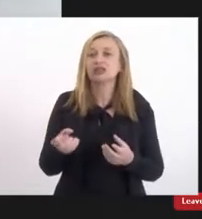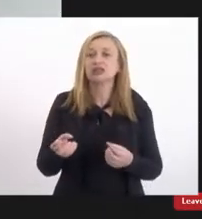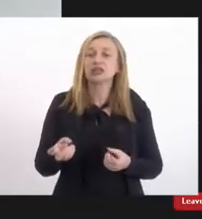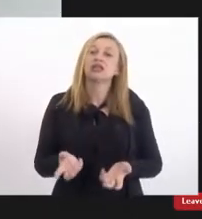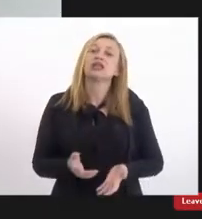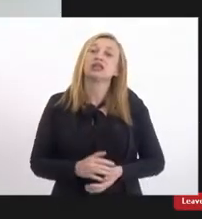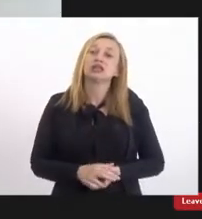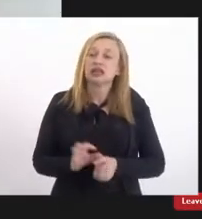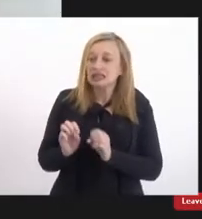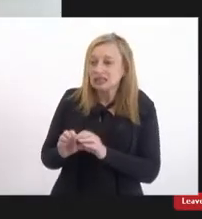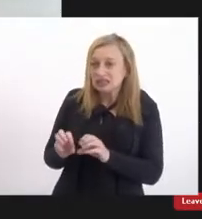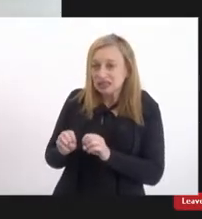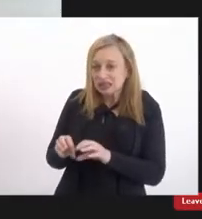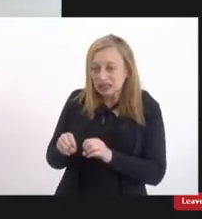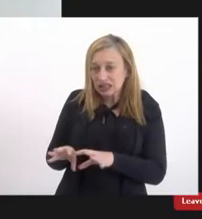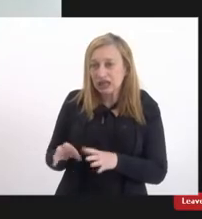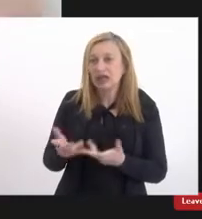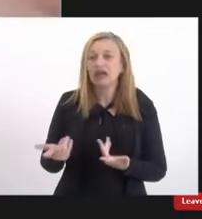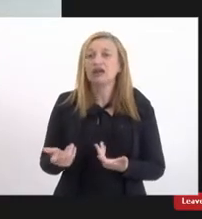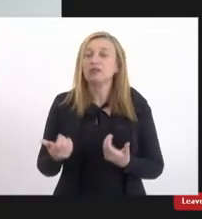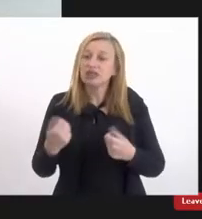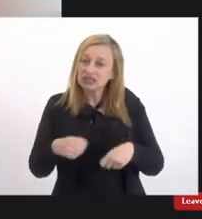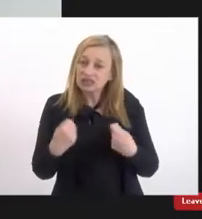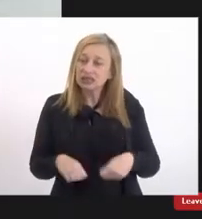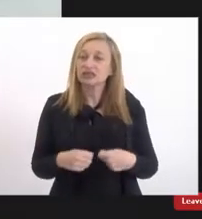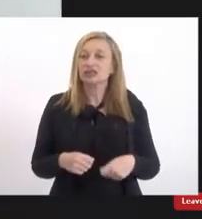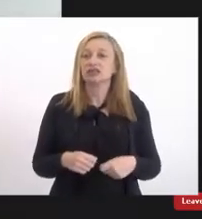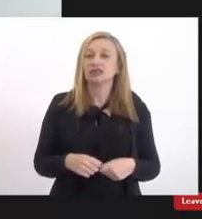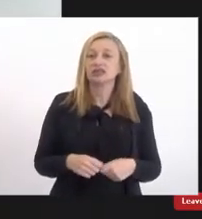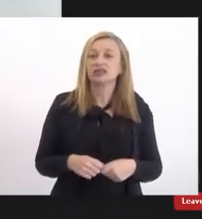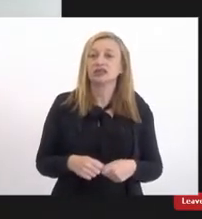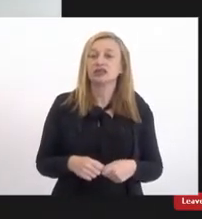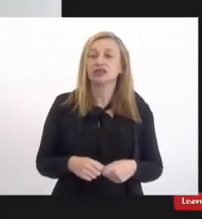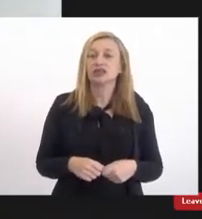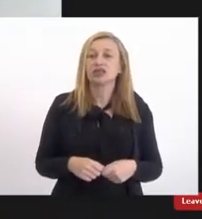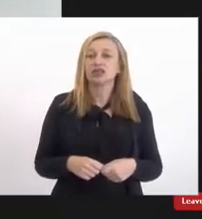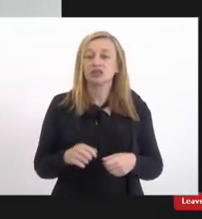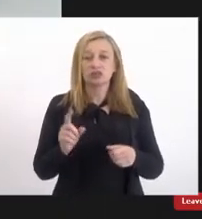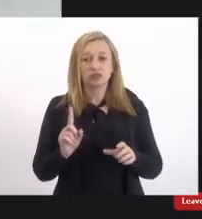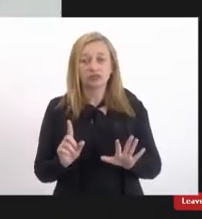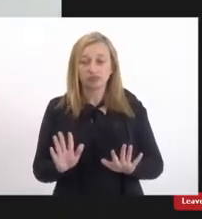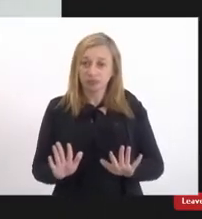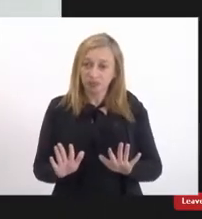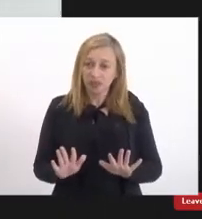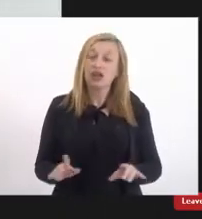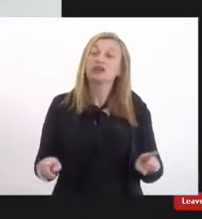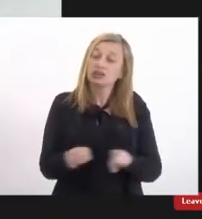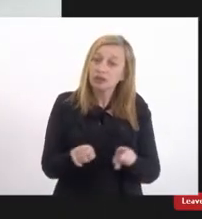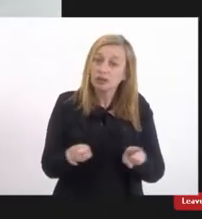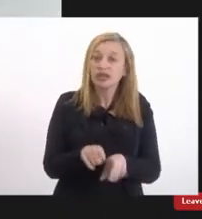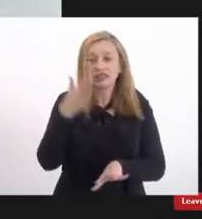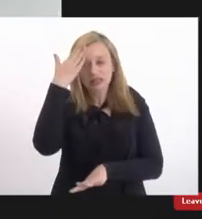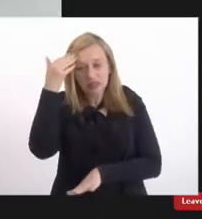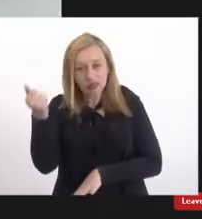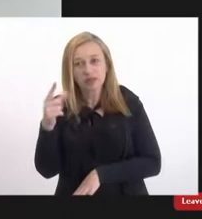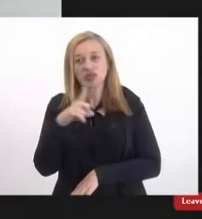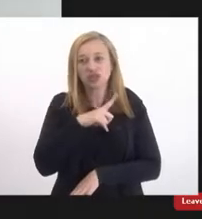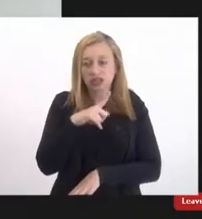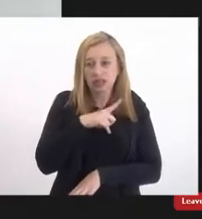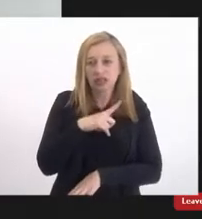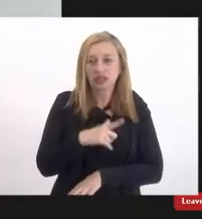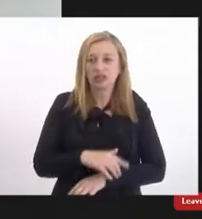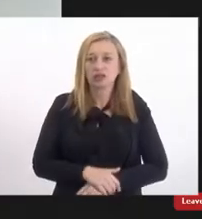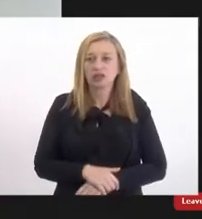se eu não ensinar também eles não vão fazer não vão se deixar mentira nós aí também sabemos que ainda existe uma